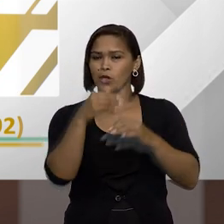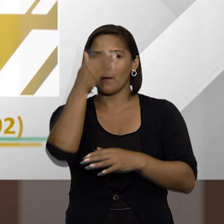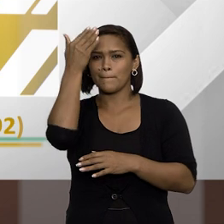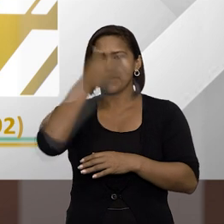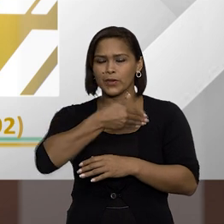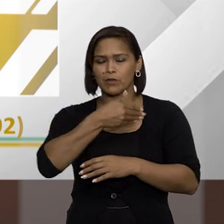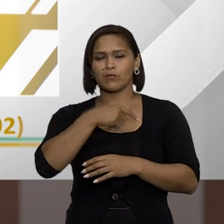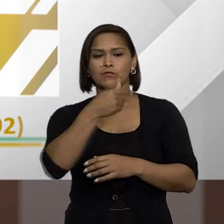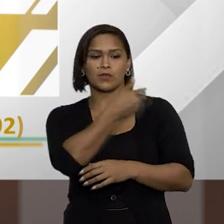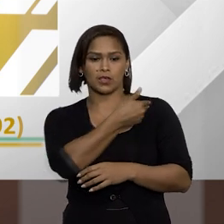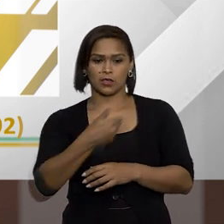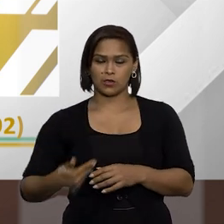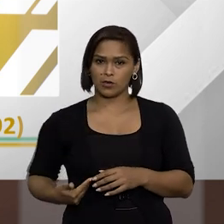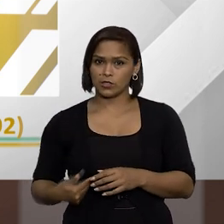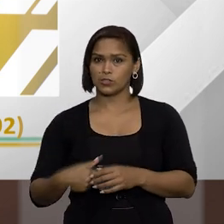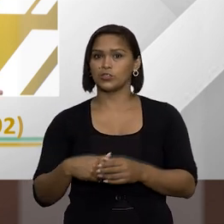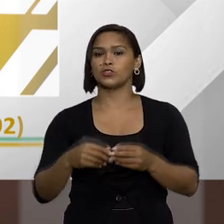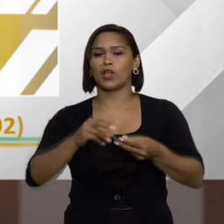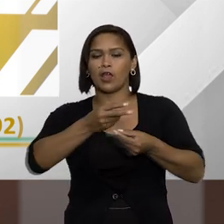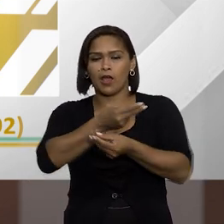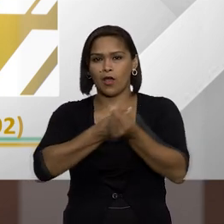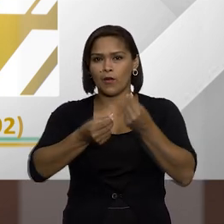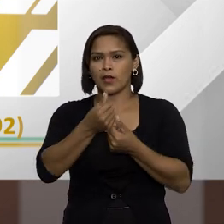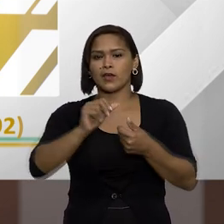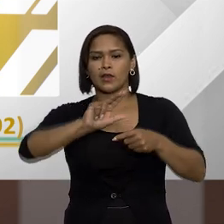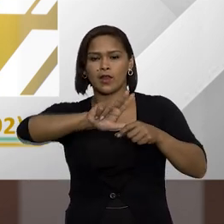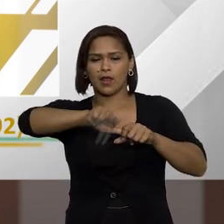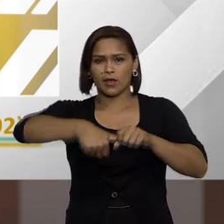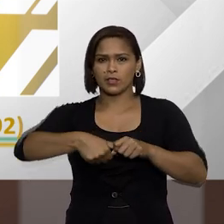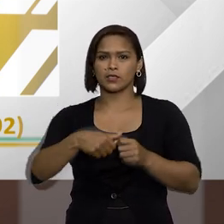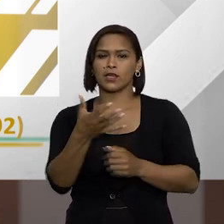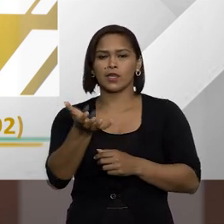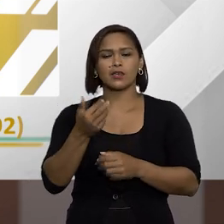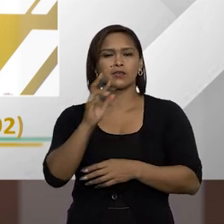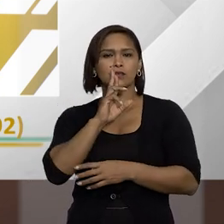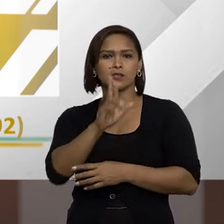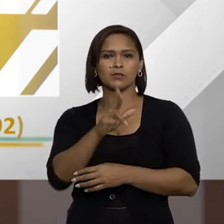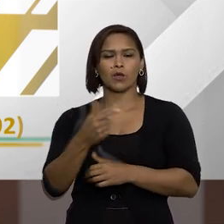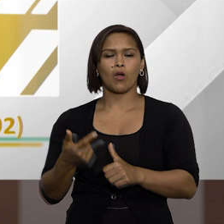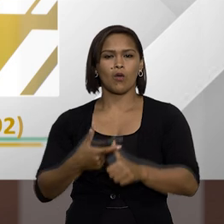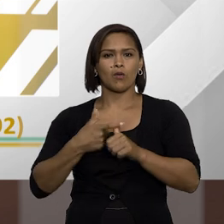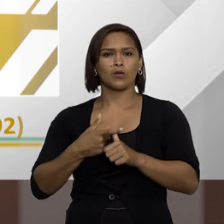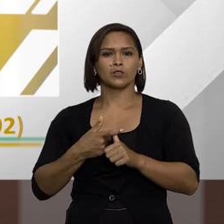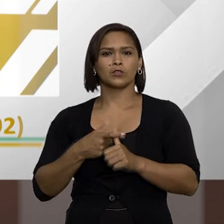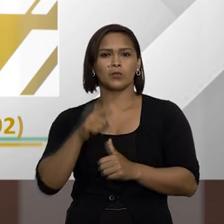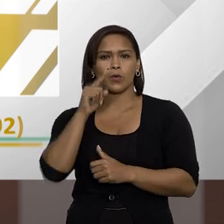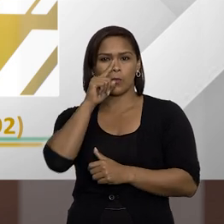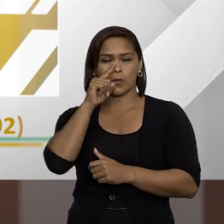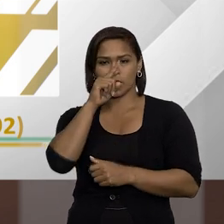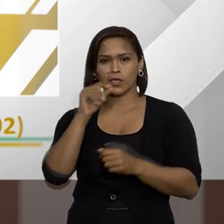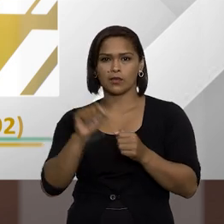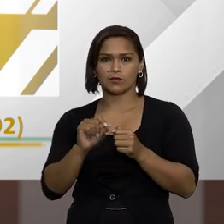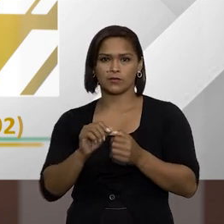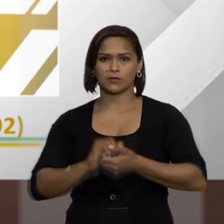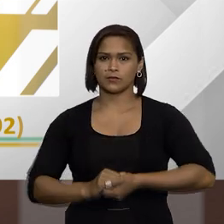comprovado que o agente que causou dano ao erário quis o resultado ou assumiu o risco de produzí-lo?